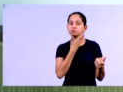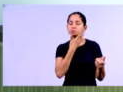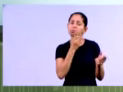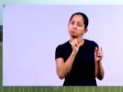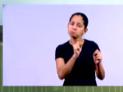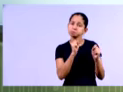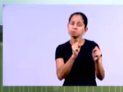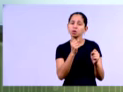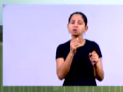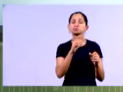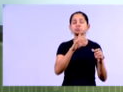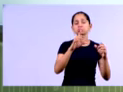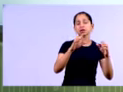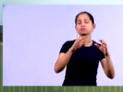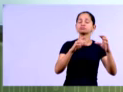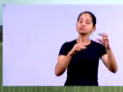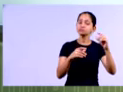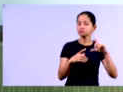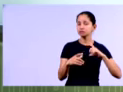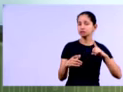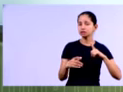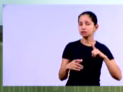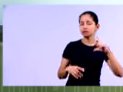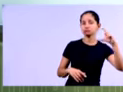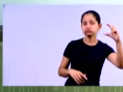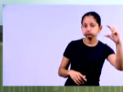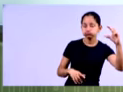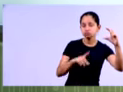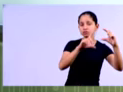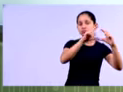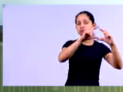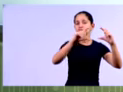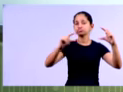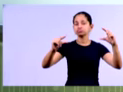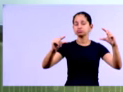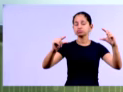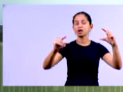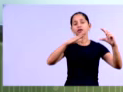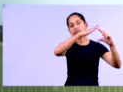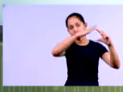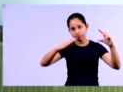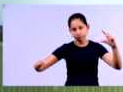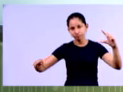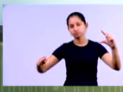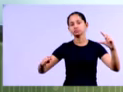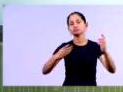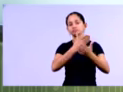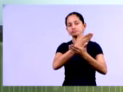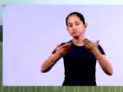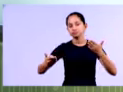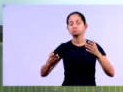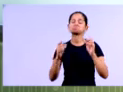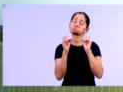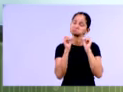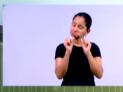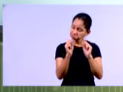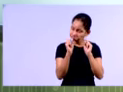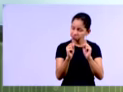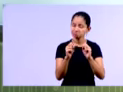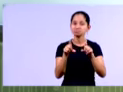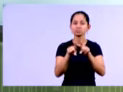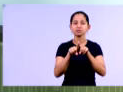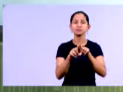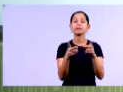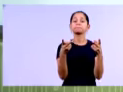também pode ser para menor. A conta, ao invés de crescer, ela pode diminuir em relação a um exercício que está sendo observado,